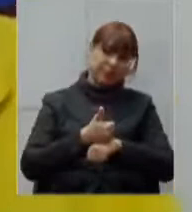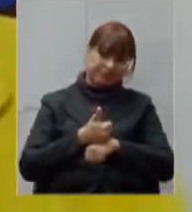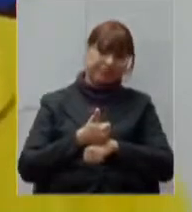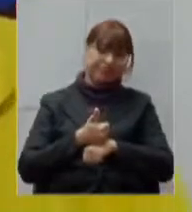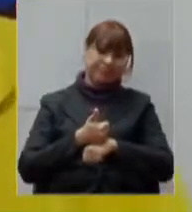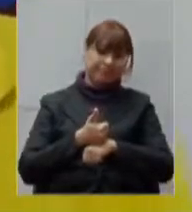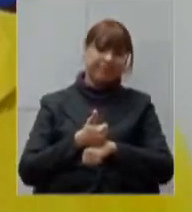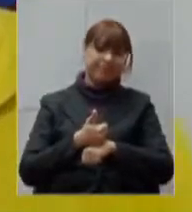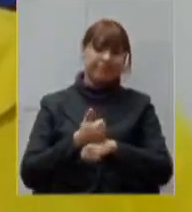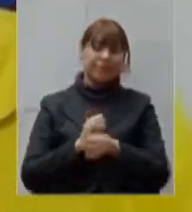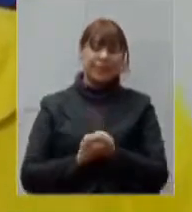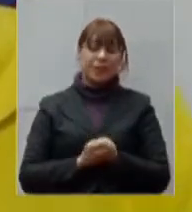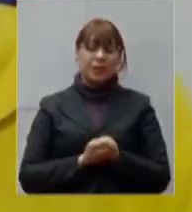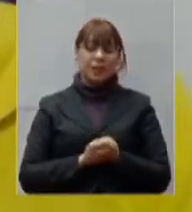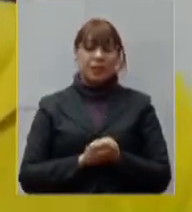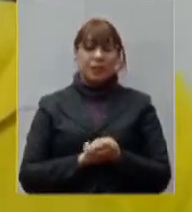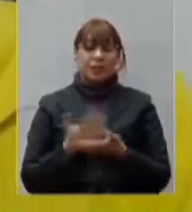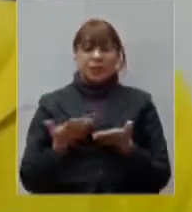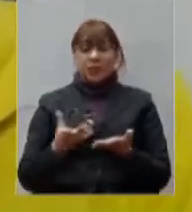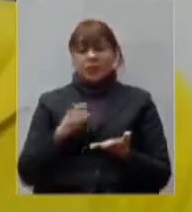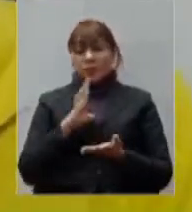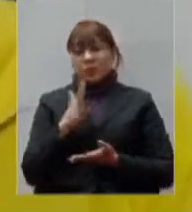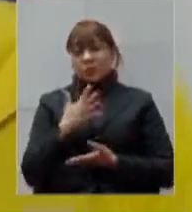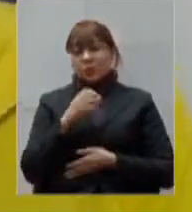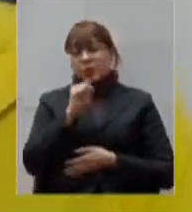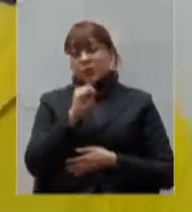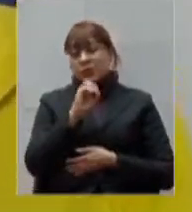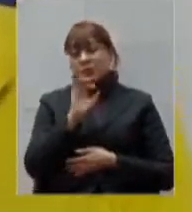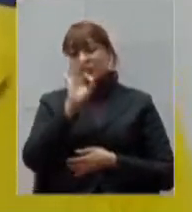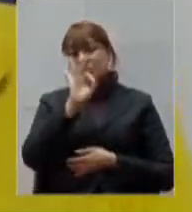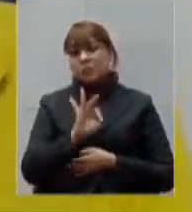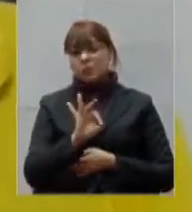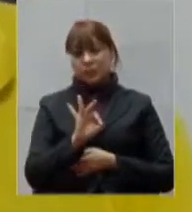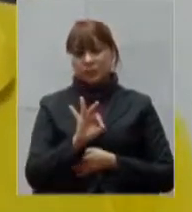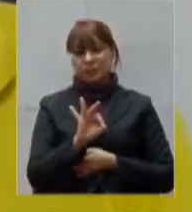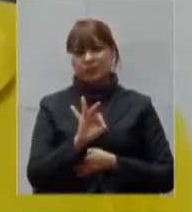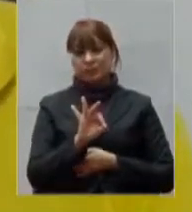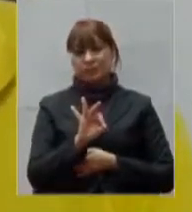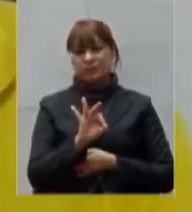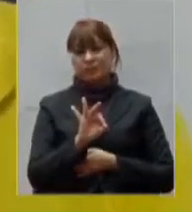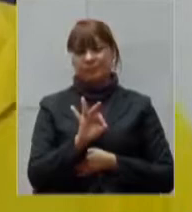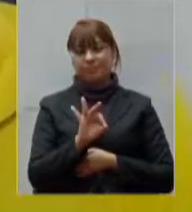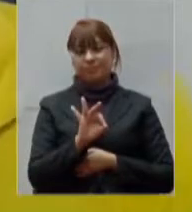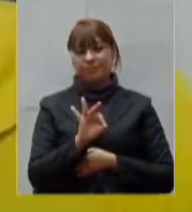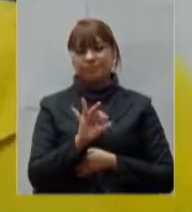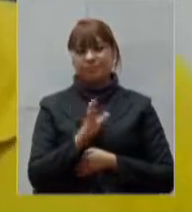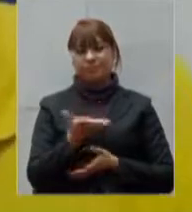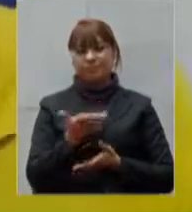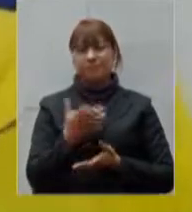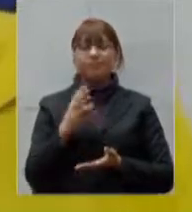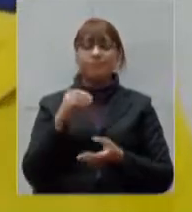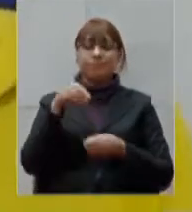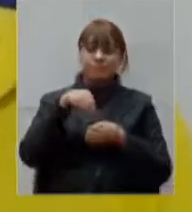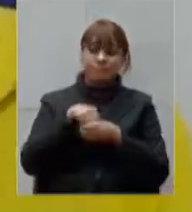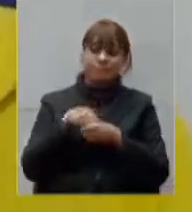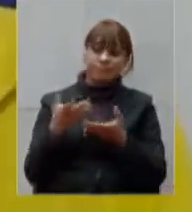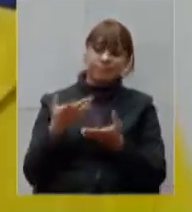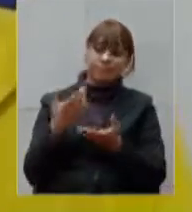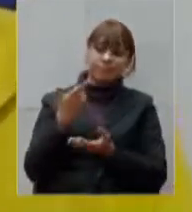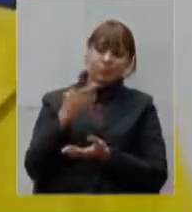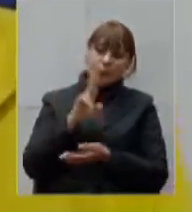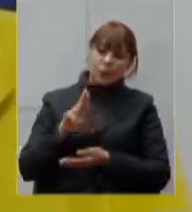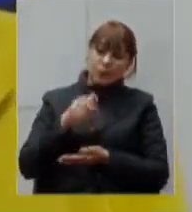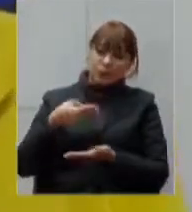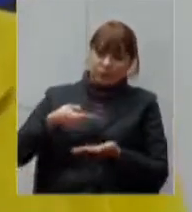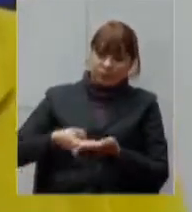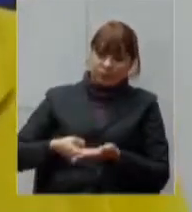fácil, e nós temos em torno de 80% ocupado dos nossos leites de enfermaria. Já